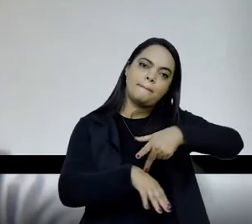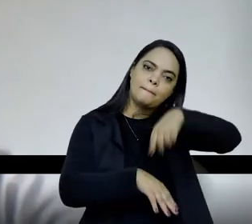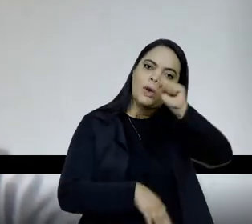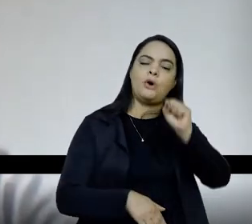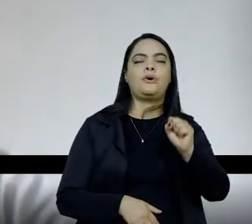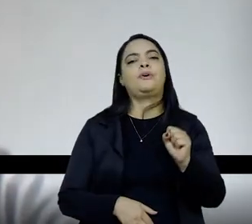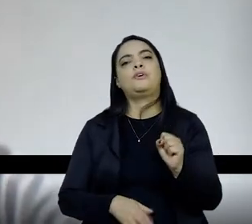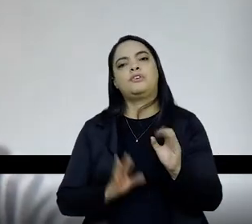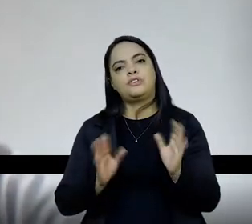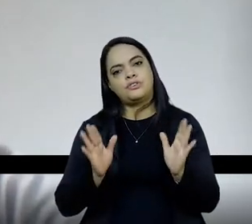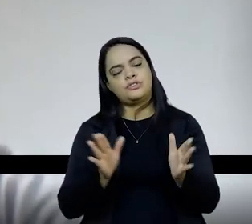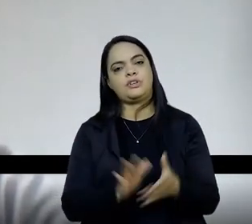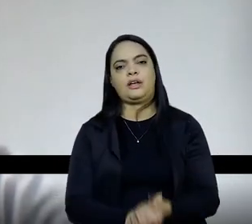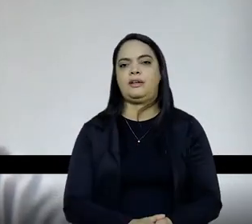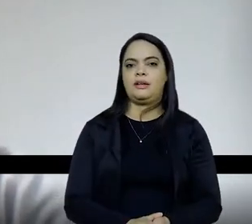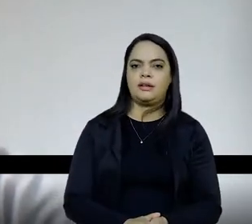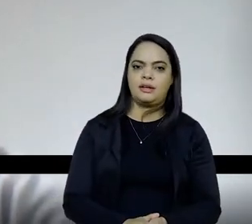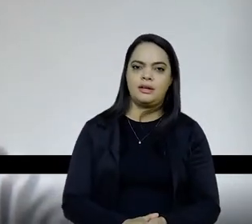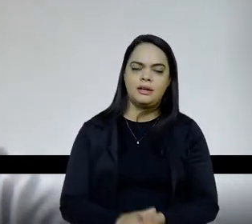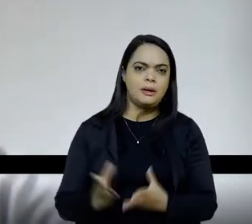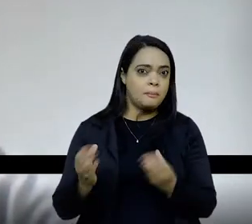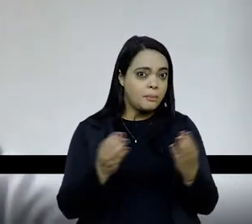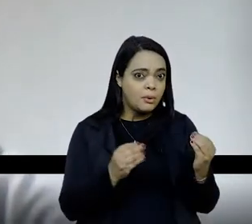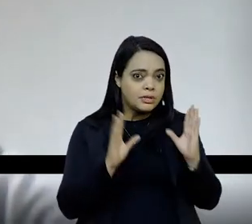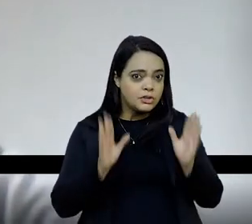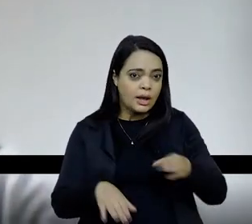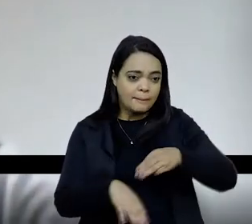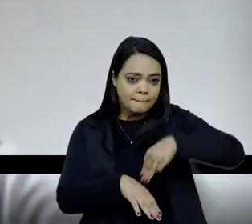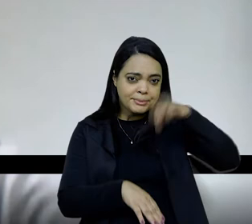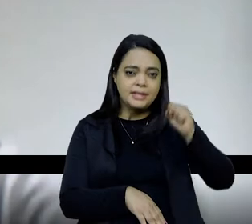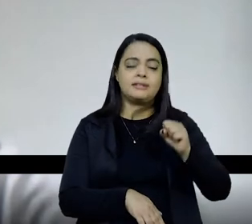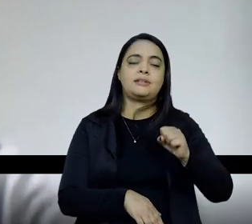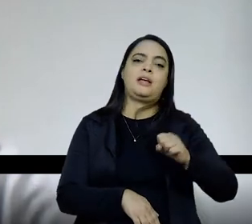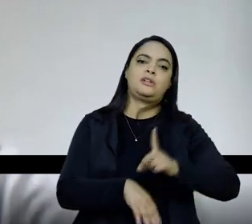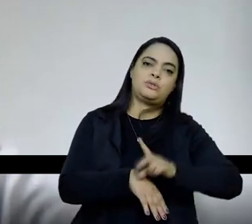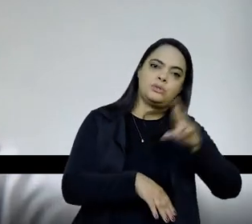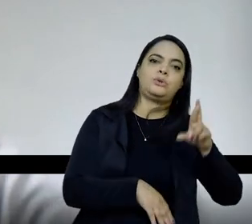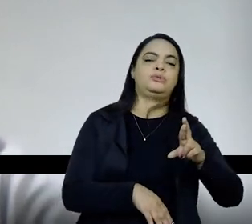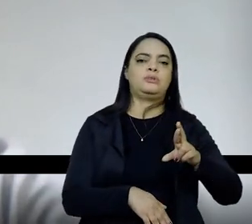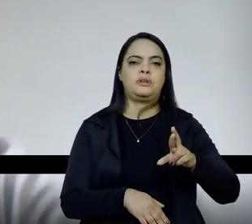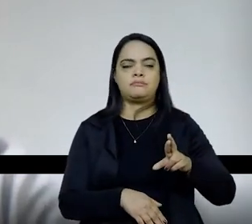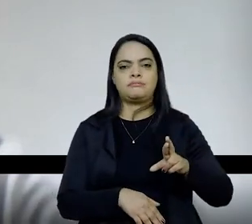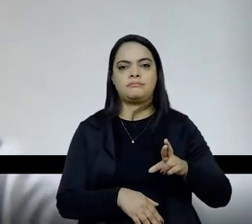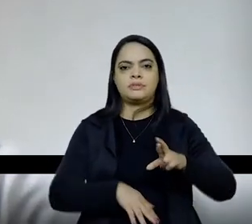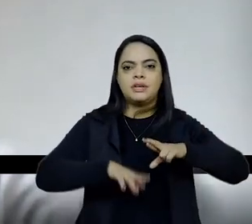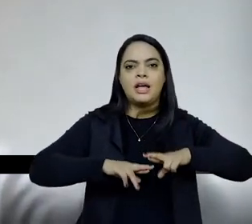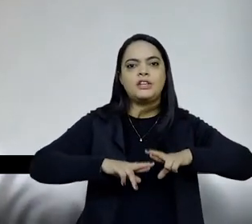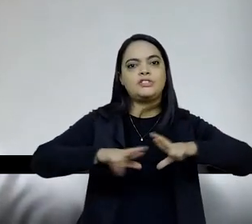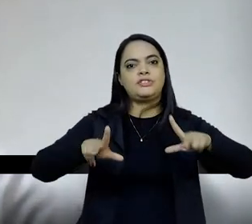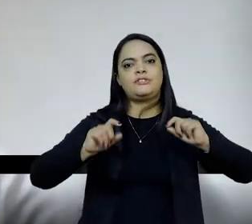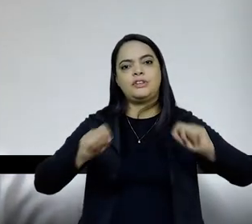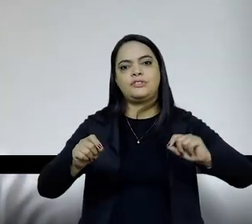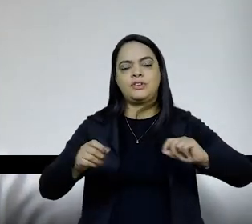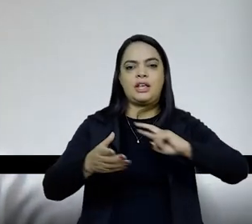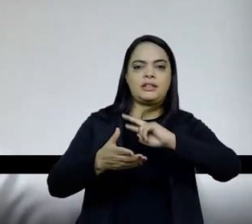pós-graduação, muitas com mestrado e doutorado, então, é distinto das nossas leitoras,